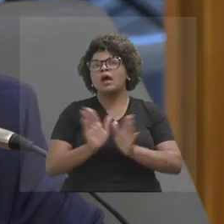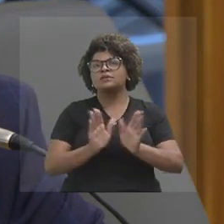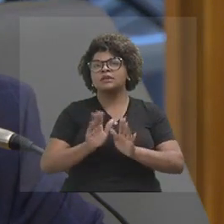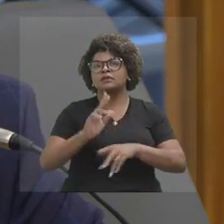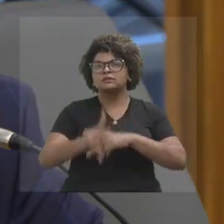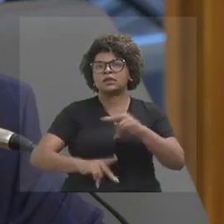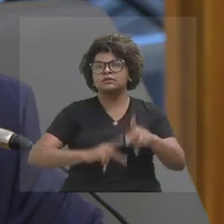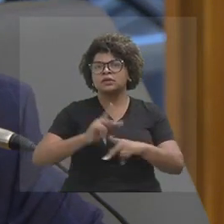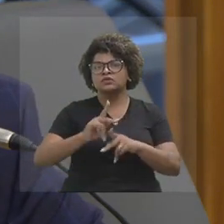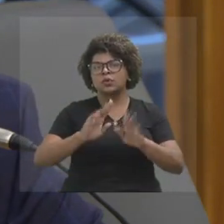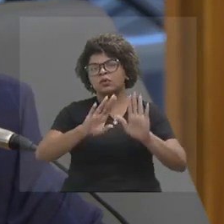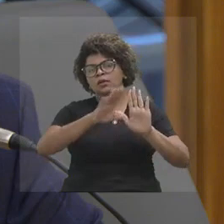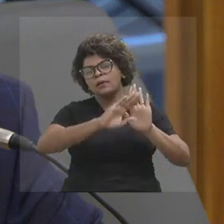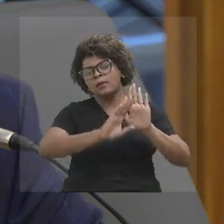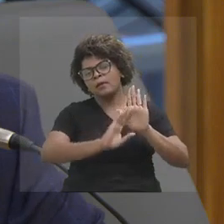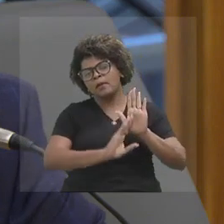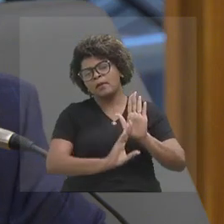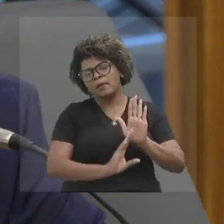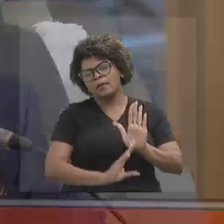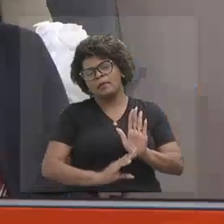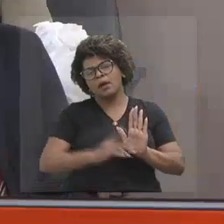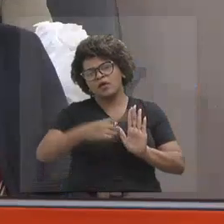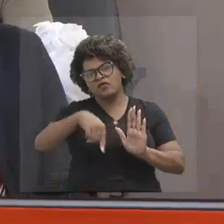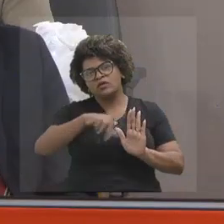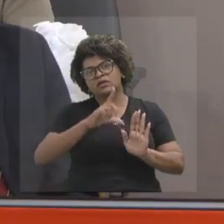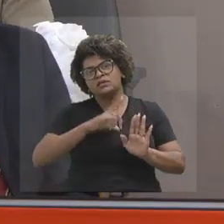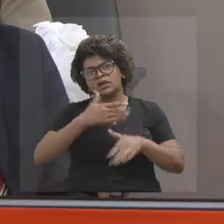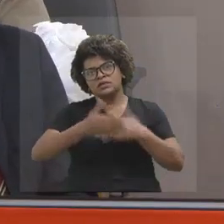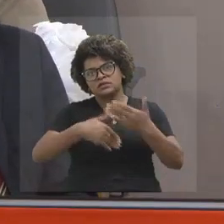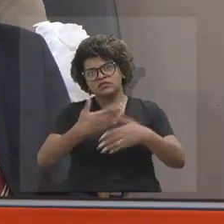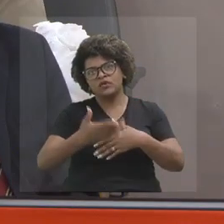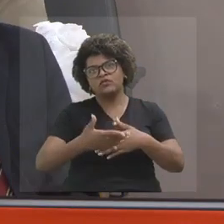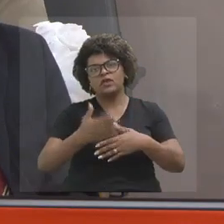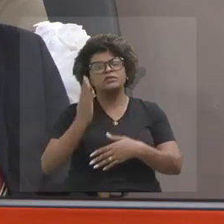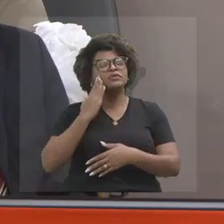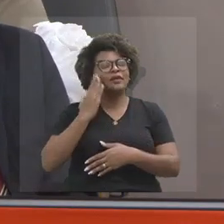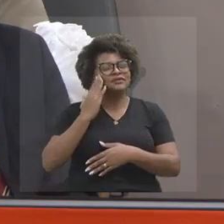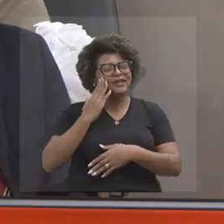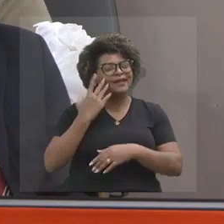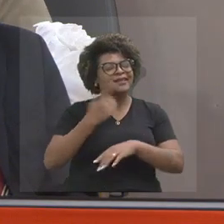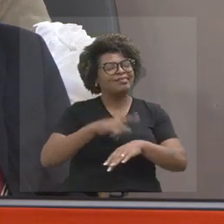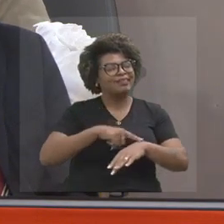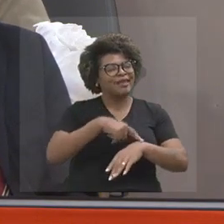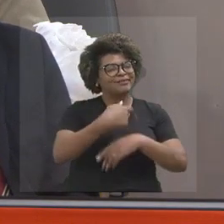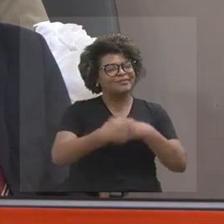desenvolvidos lá, que eu sei que gastam muito tempo para serem preparados, apresentados.